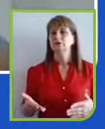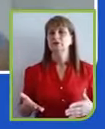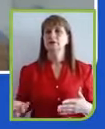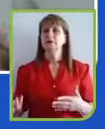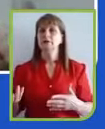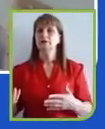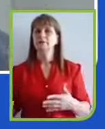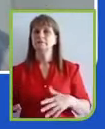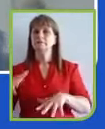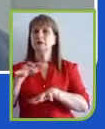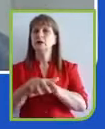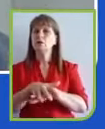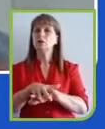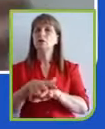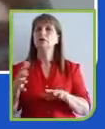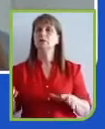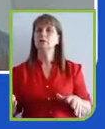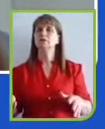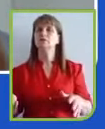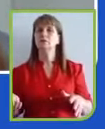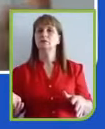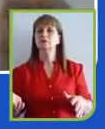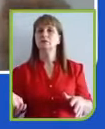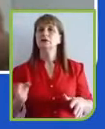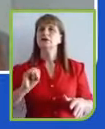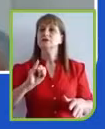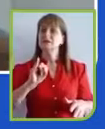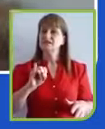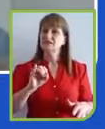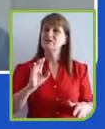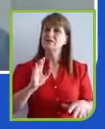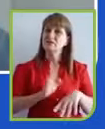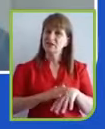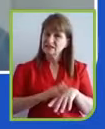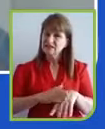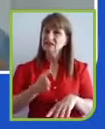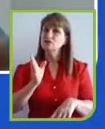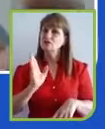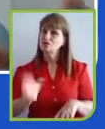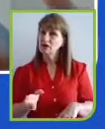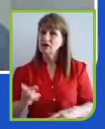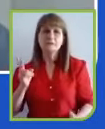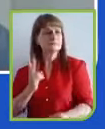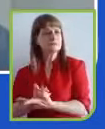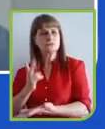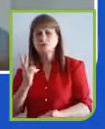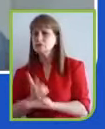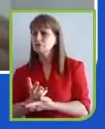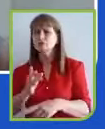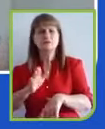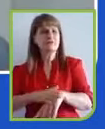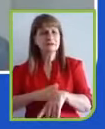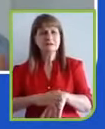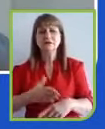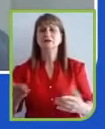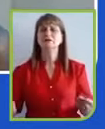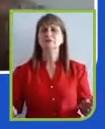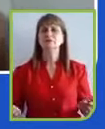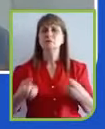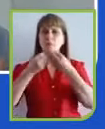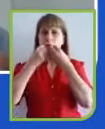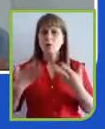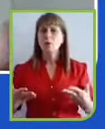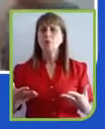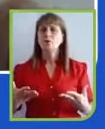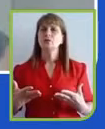faziam. Se já faziam, sem dúvida, estão demonstrando e o evento que estamos passando está demonstrando para eles que estavam